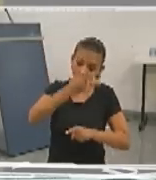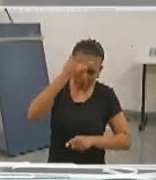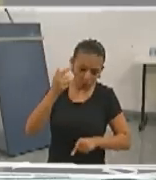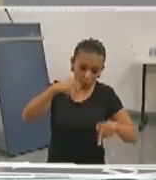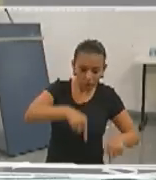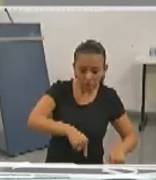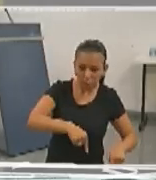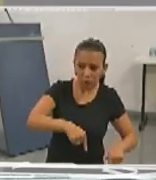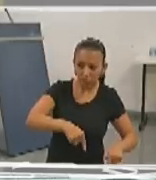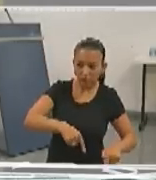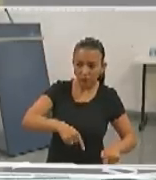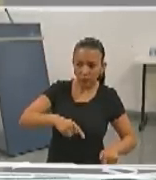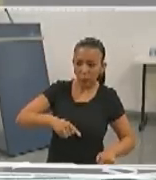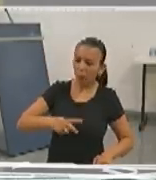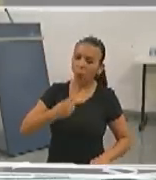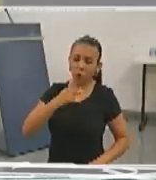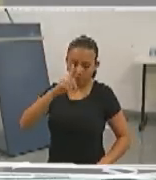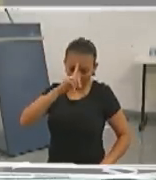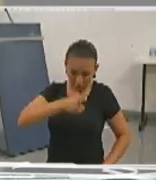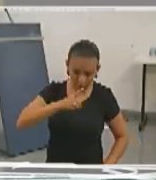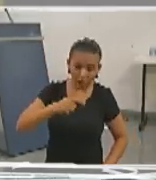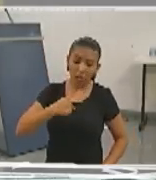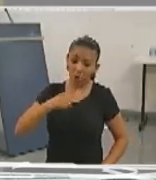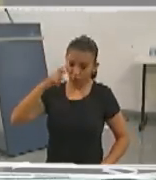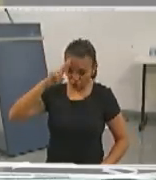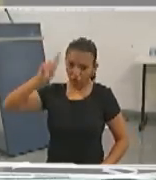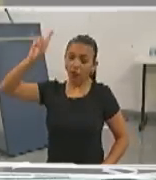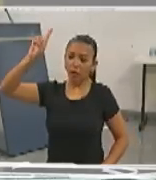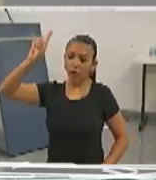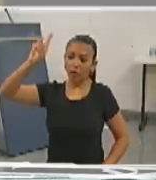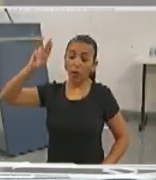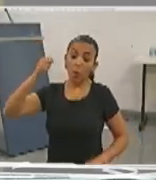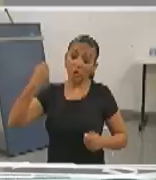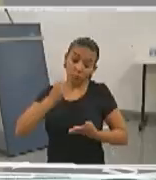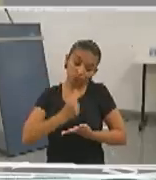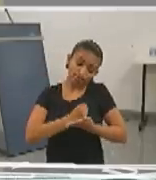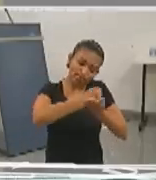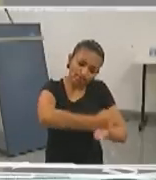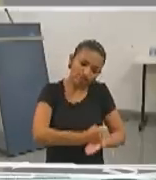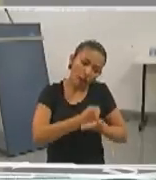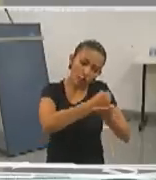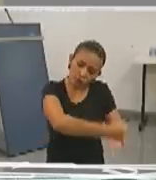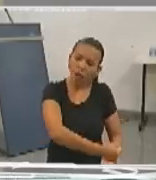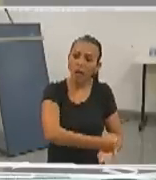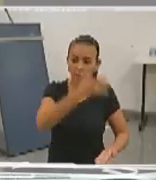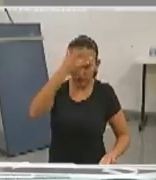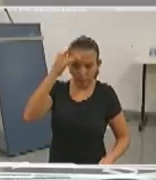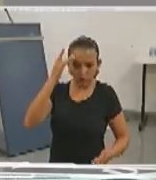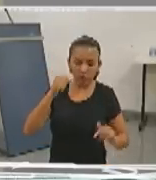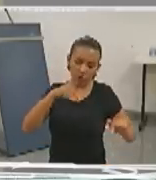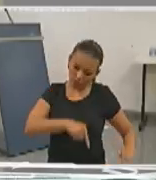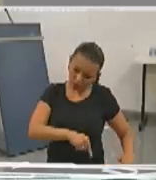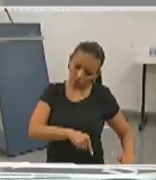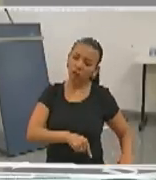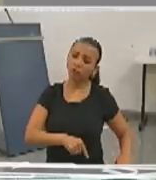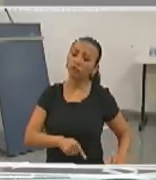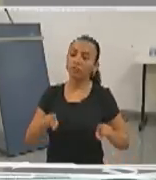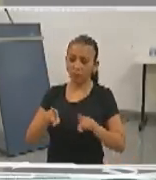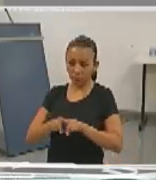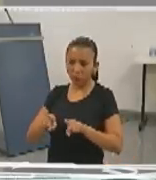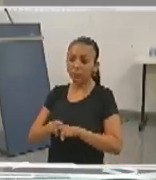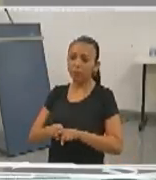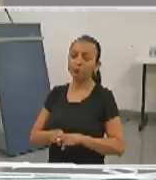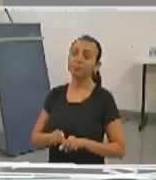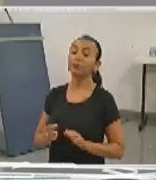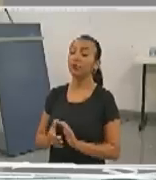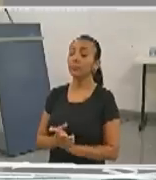hierárquicos. Quanto mais alta a hierarquia, mais servidor ele deve ser dos que estão abaixo em termos hierárquicos